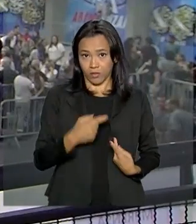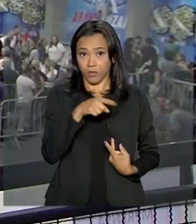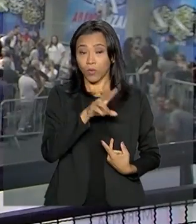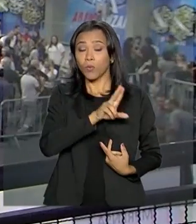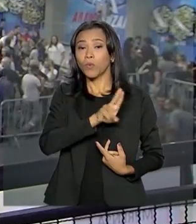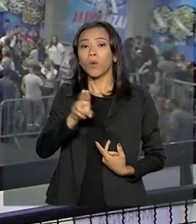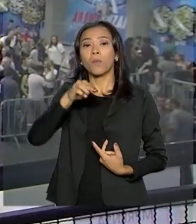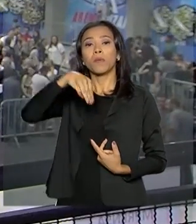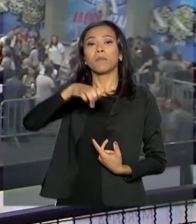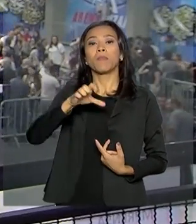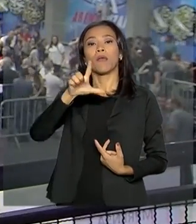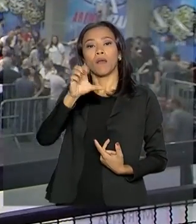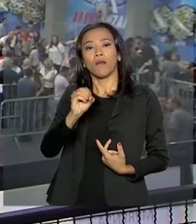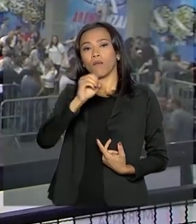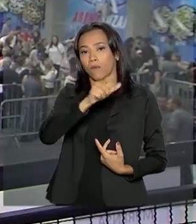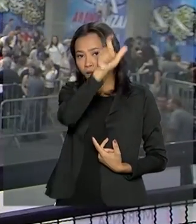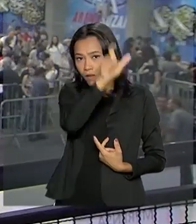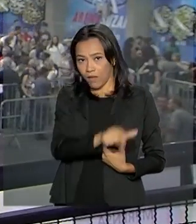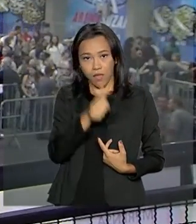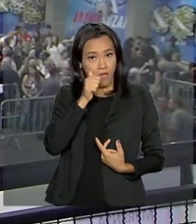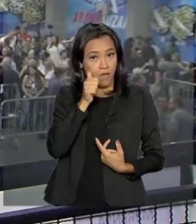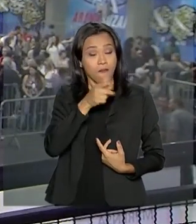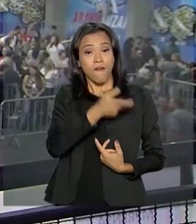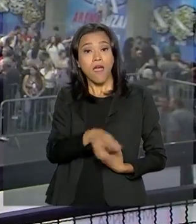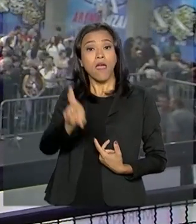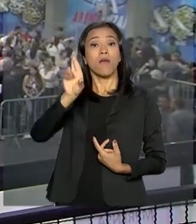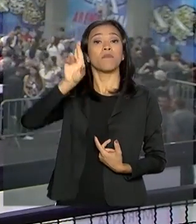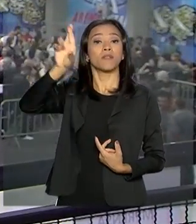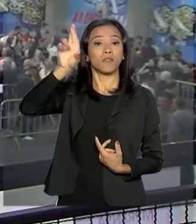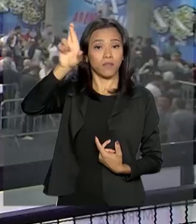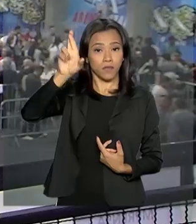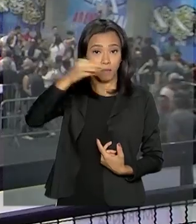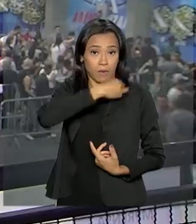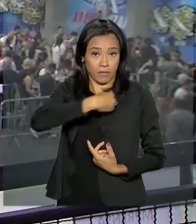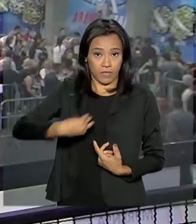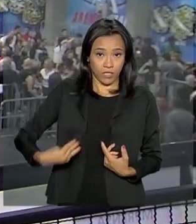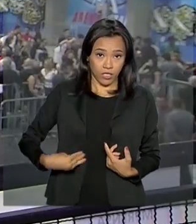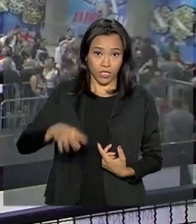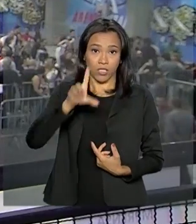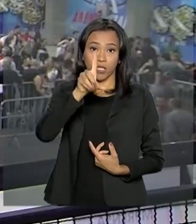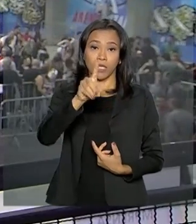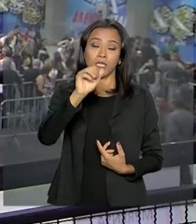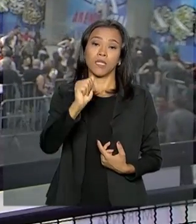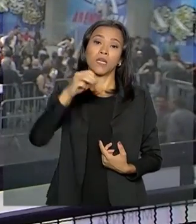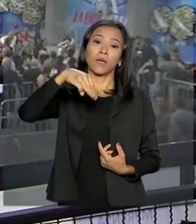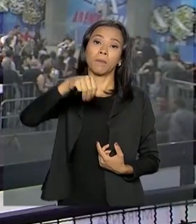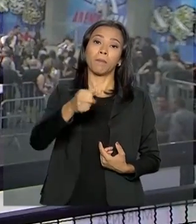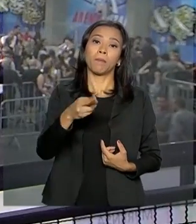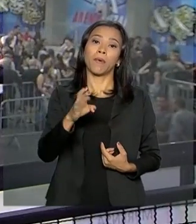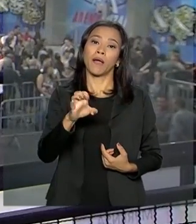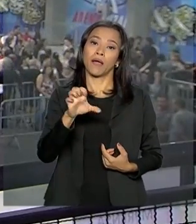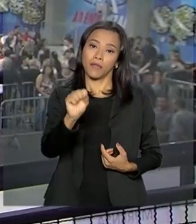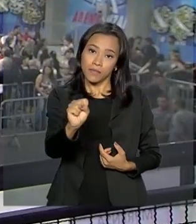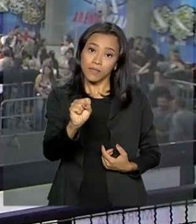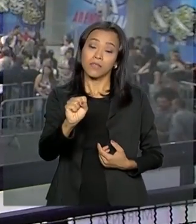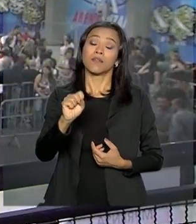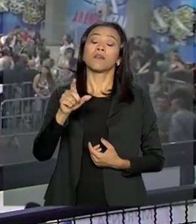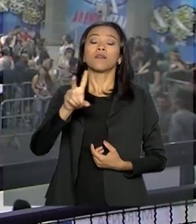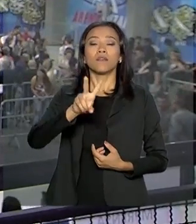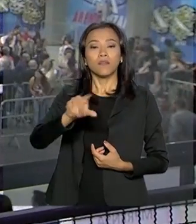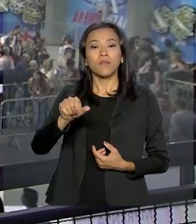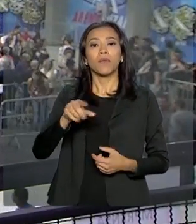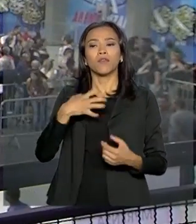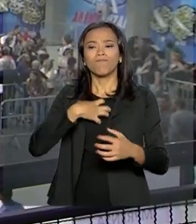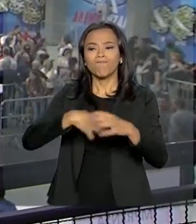Mello. Ela que vem representando a ministra da Maris Alves, vem também prestar solidariedade às famílias, mas deve se reunir